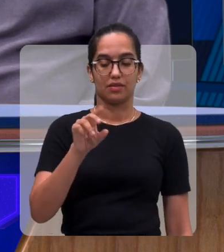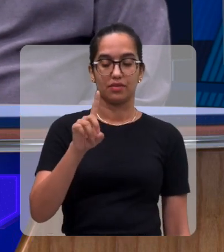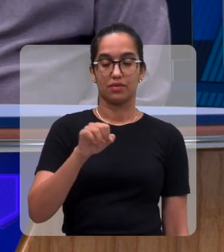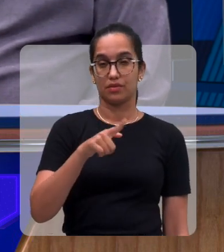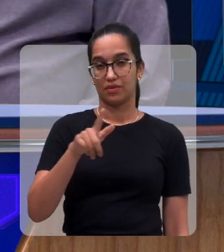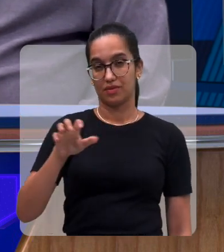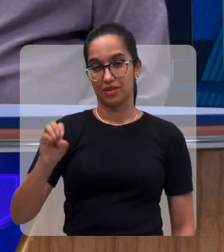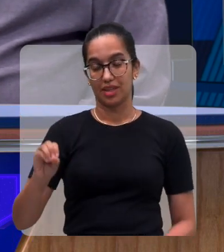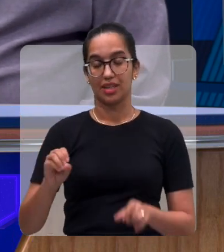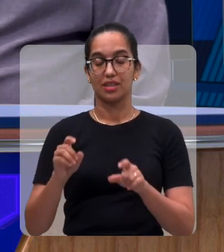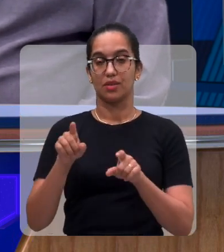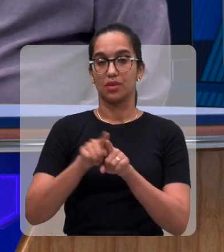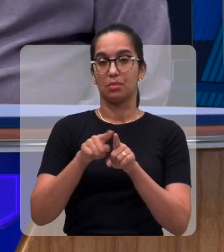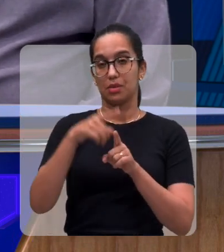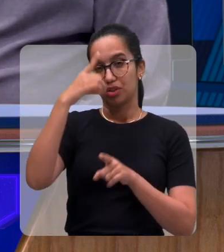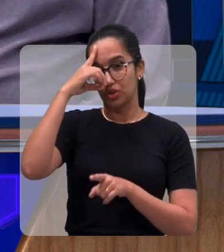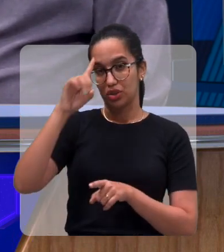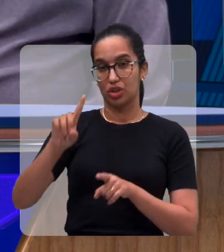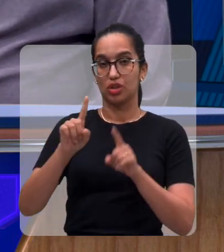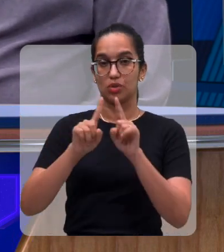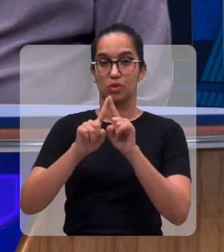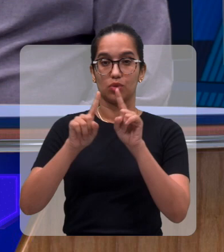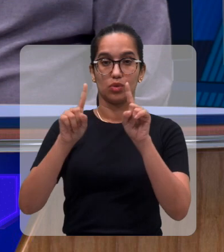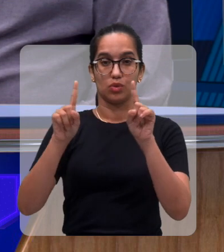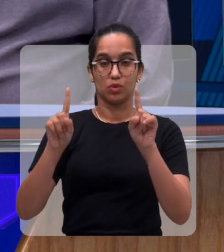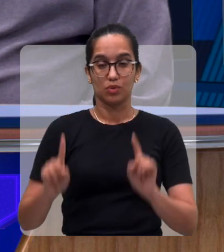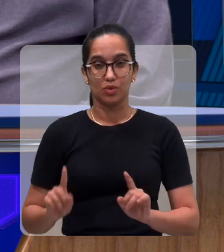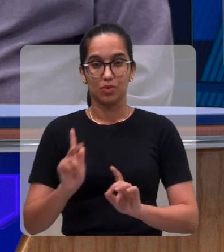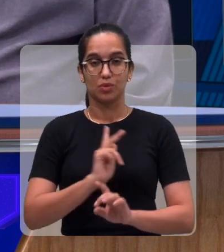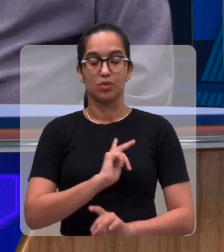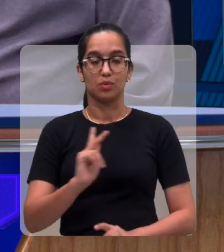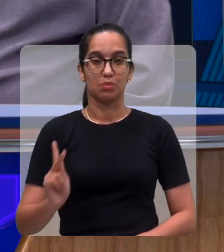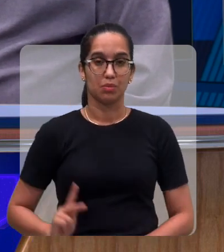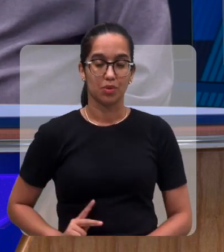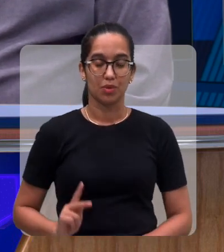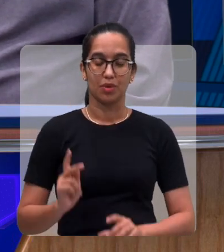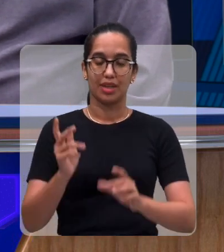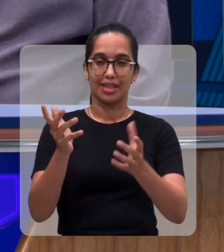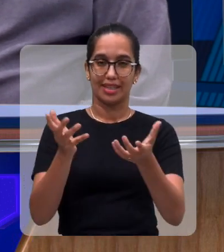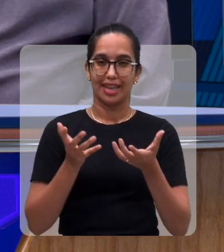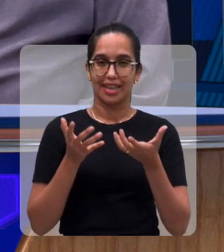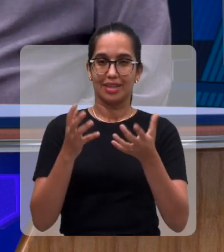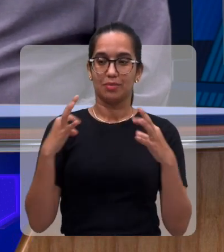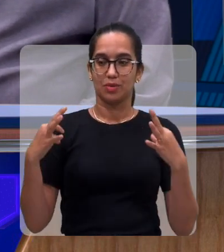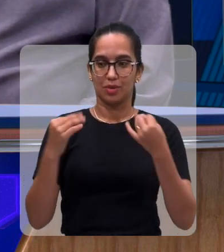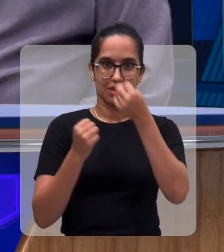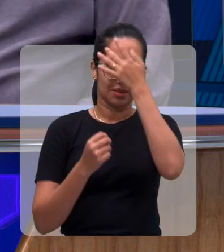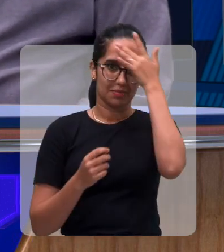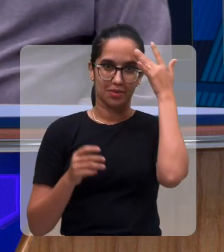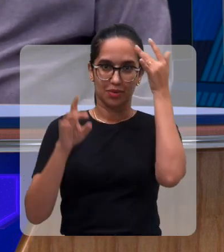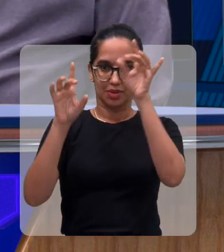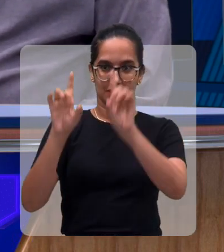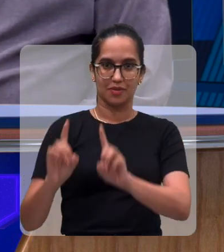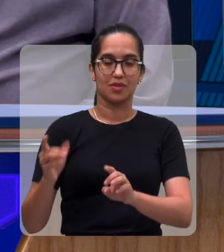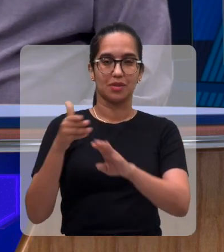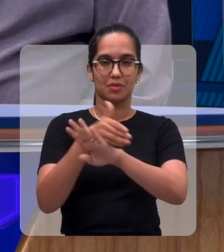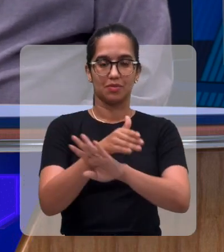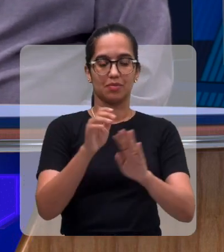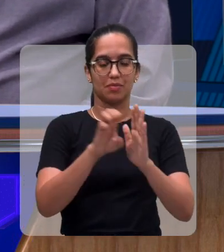público e esperamos contar com as pessoas com deficiência nesse festival.